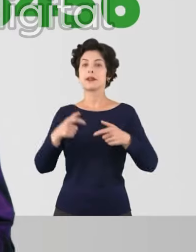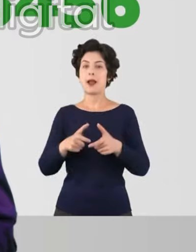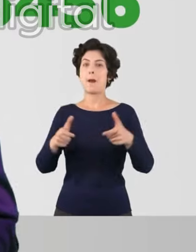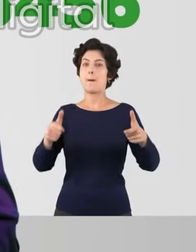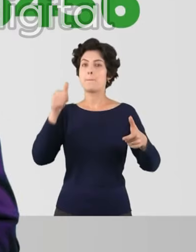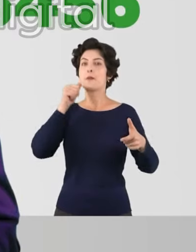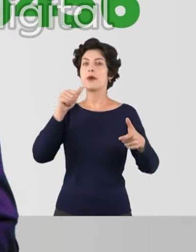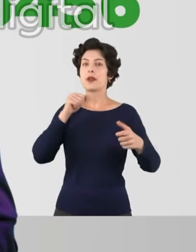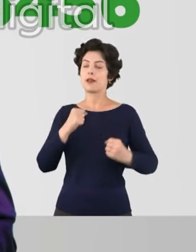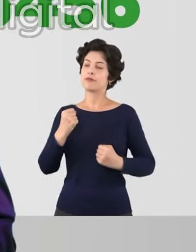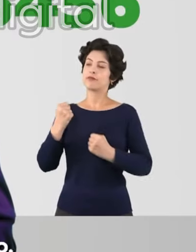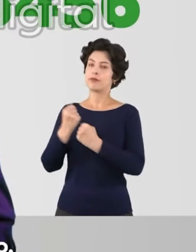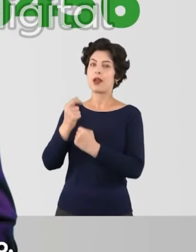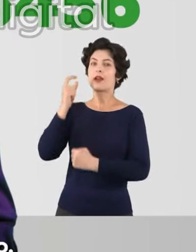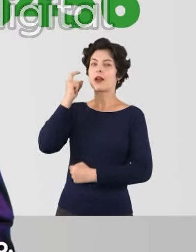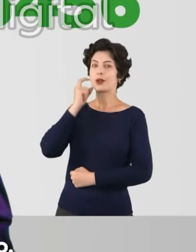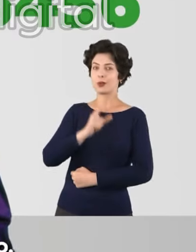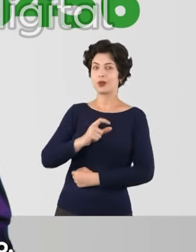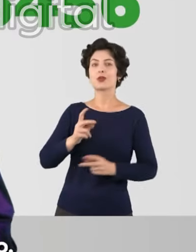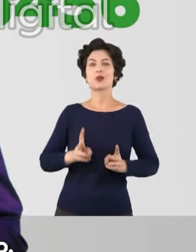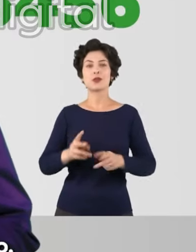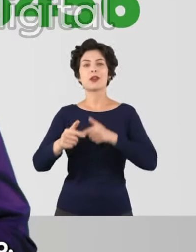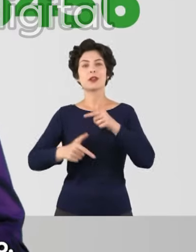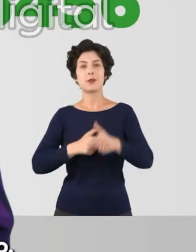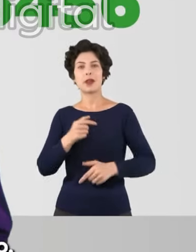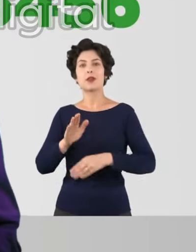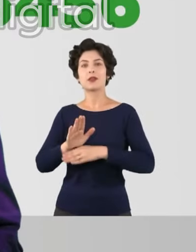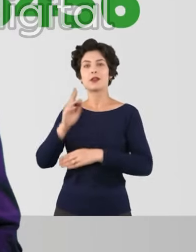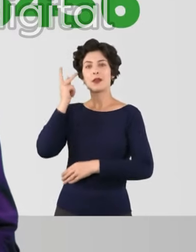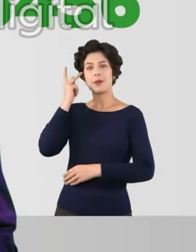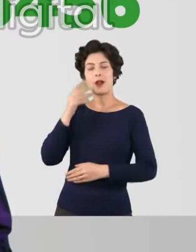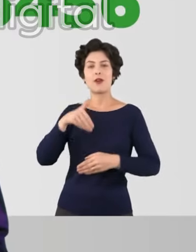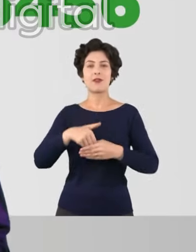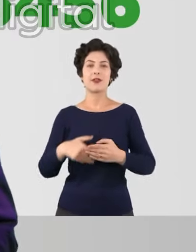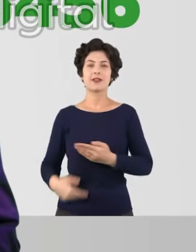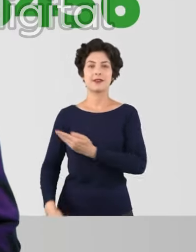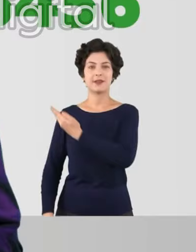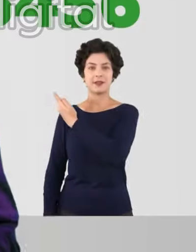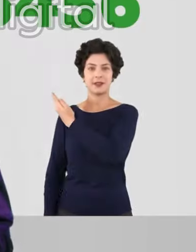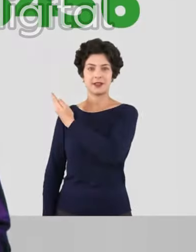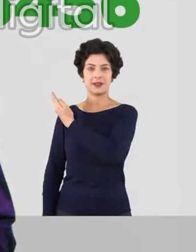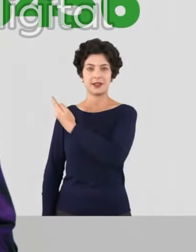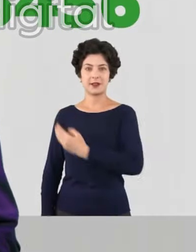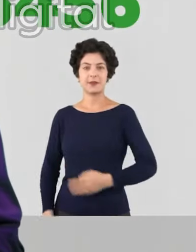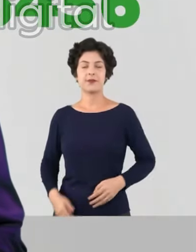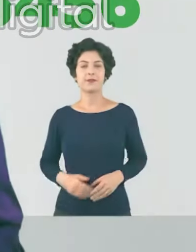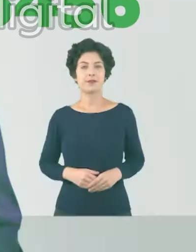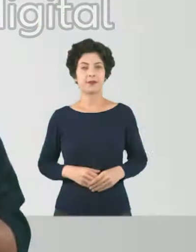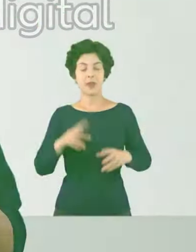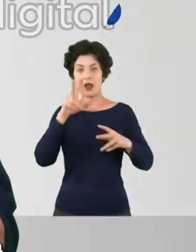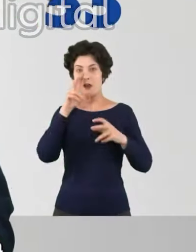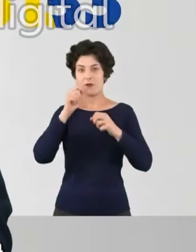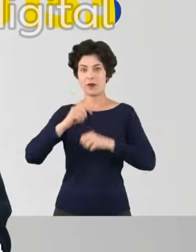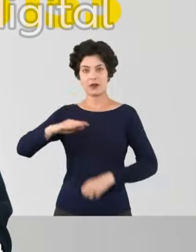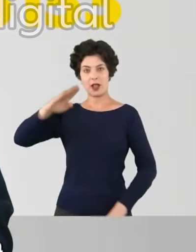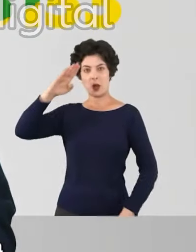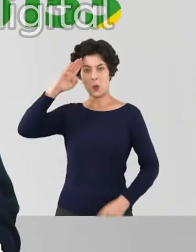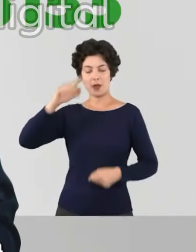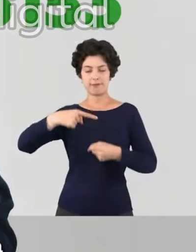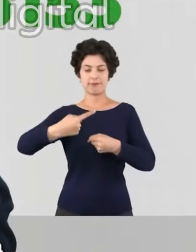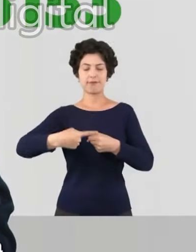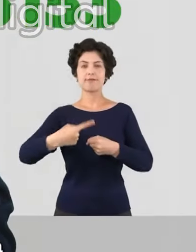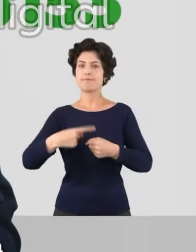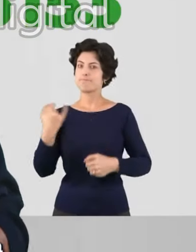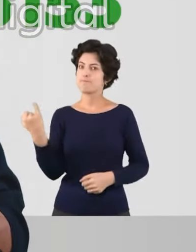mulheres. Com Ricardo Nunes, vou continuar trabalhando por São Paulo. Vote Sandra Santana, 15, 4, 5, 6. Fortalecer a guarda